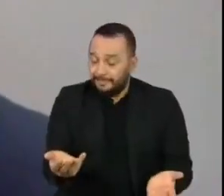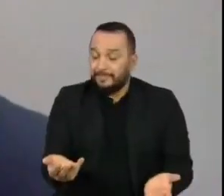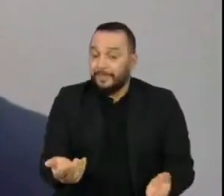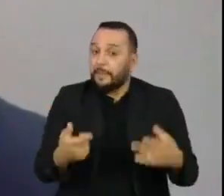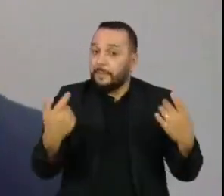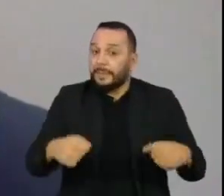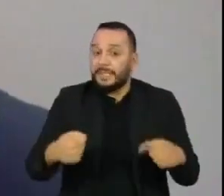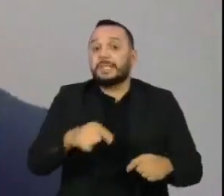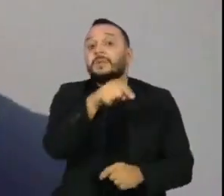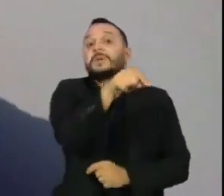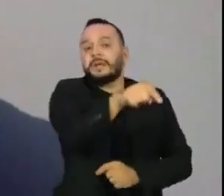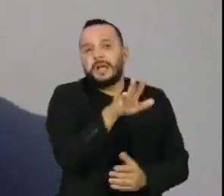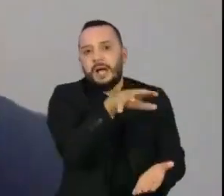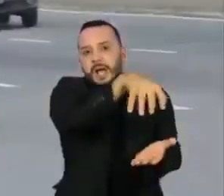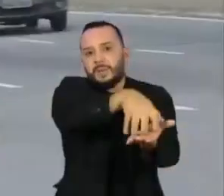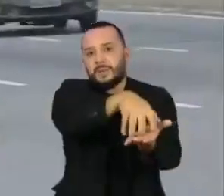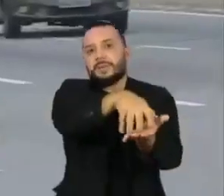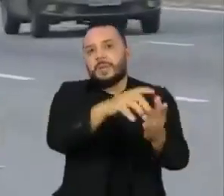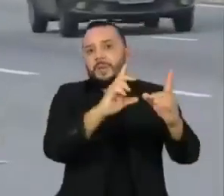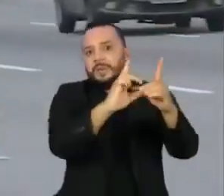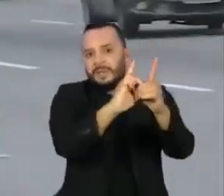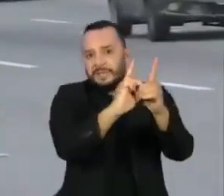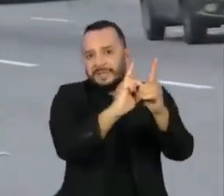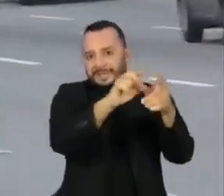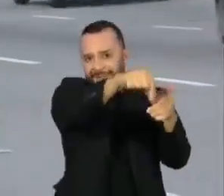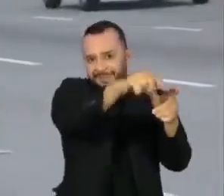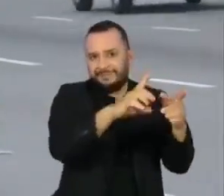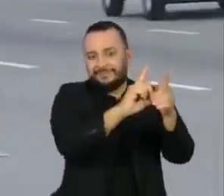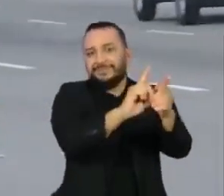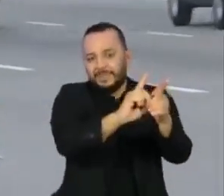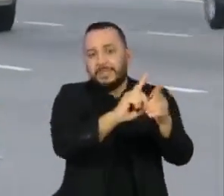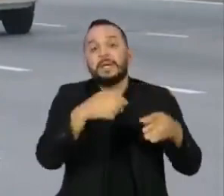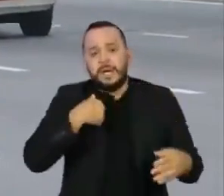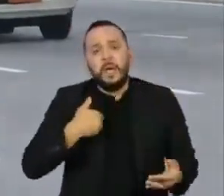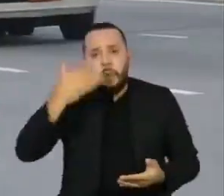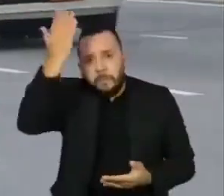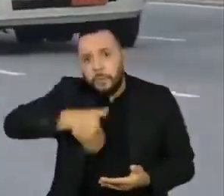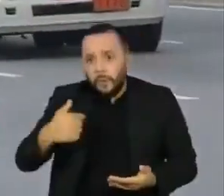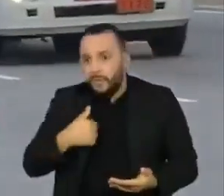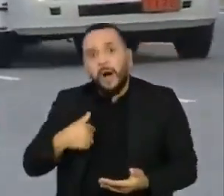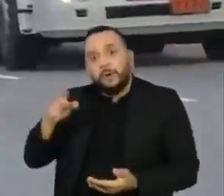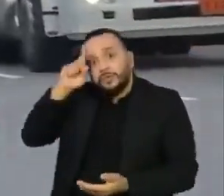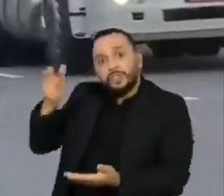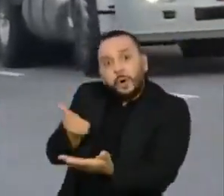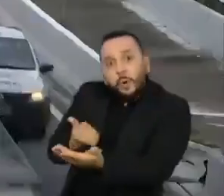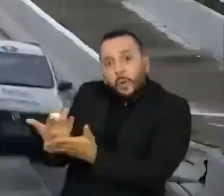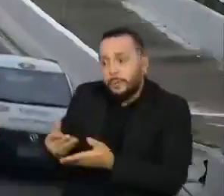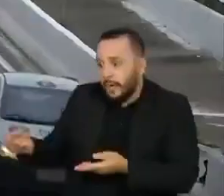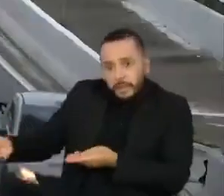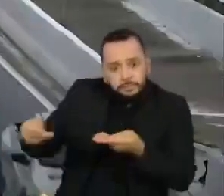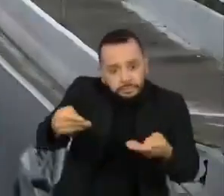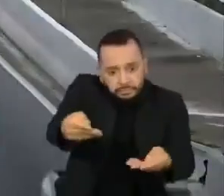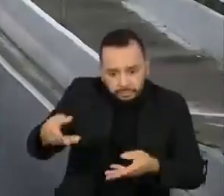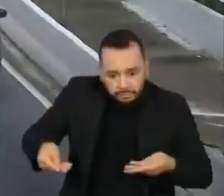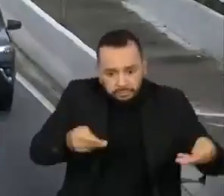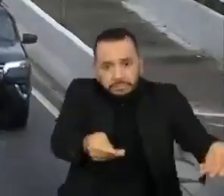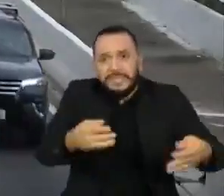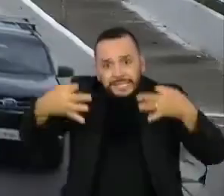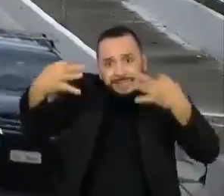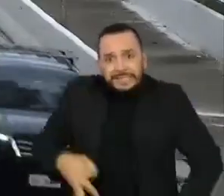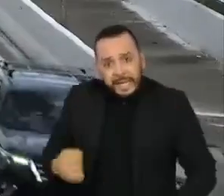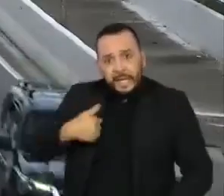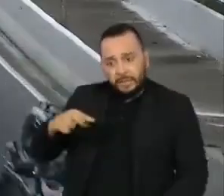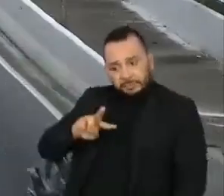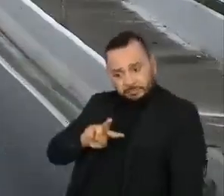ao órgão de trânsito é comprovar que ele fez a transferência de propriedade no prazo certo, porque aí ele está se